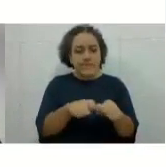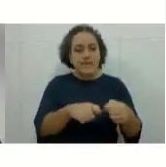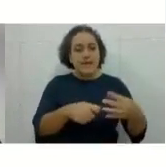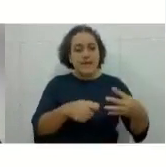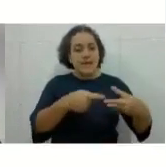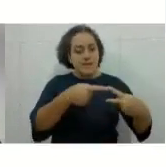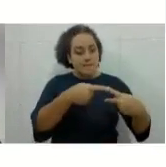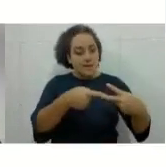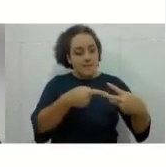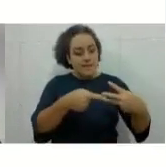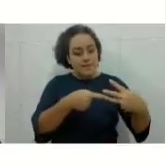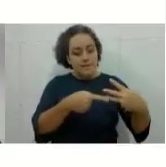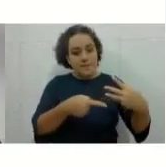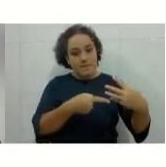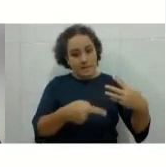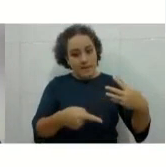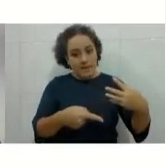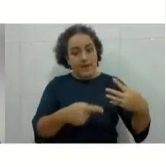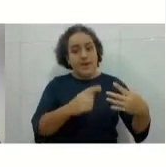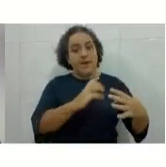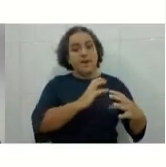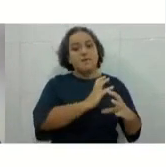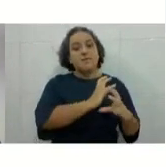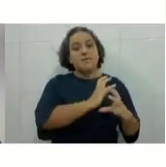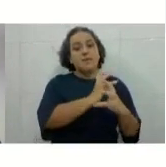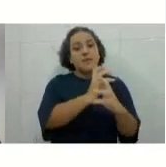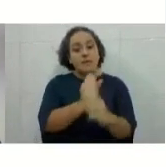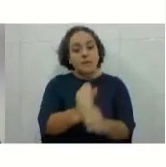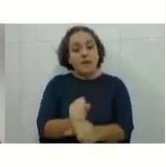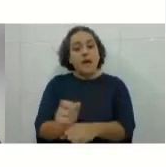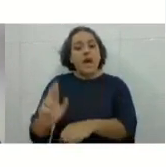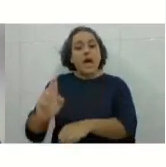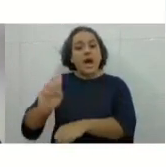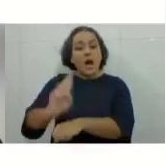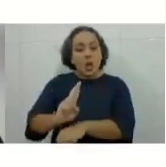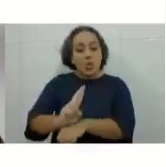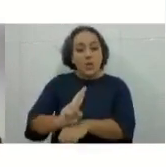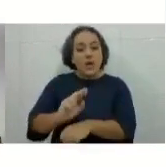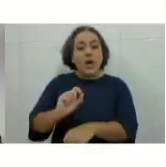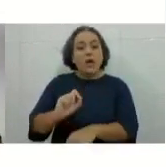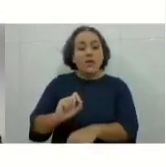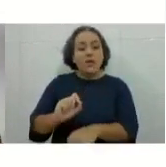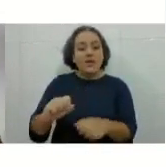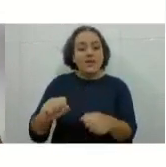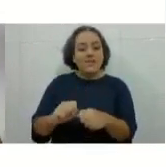vai ser recuperado na sexta semana. Estão vendo aqui, ó?